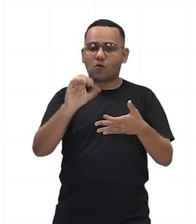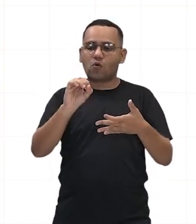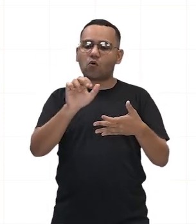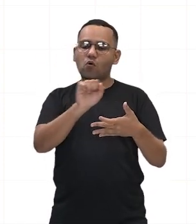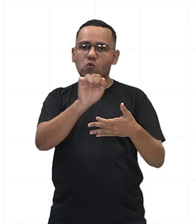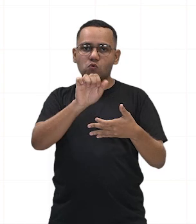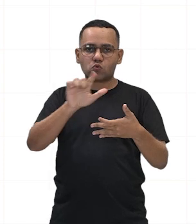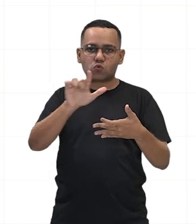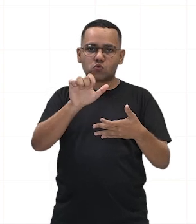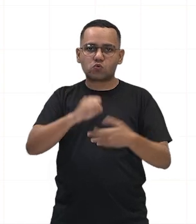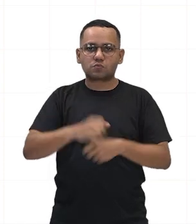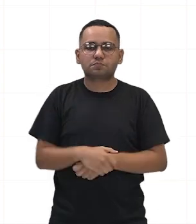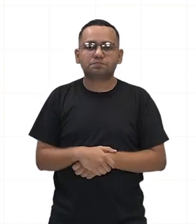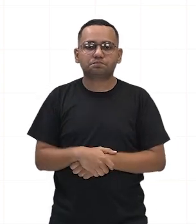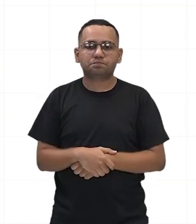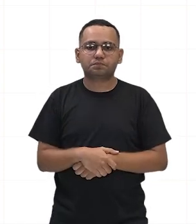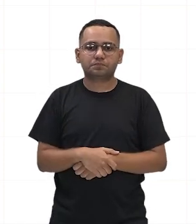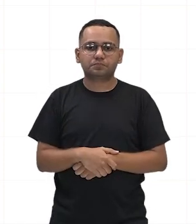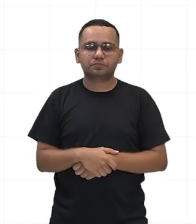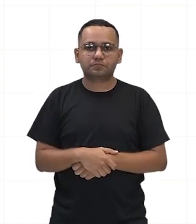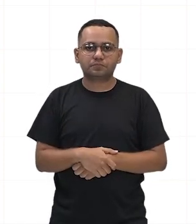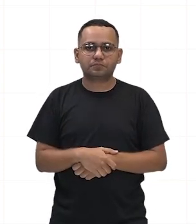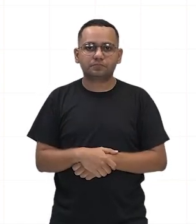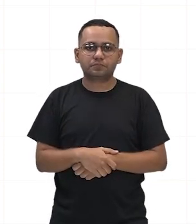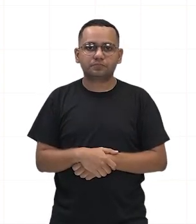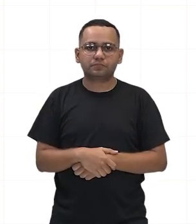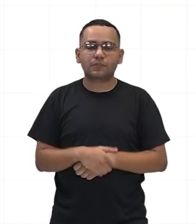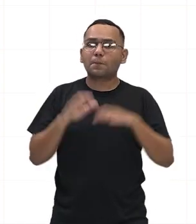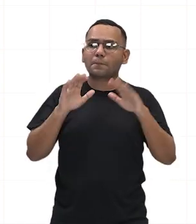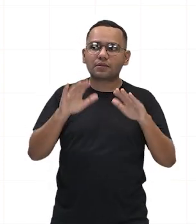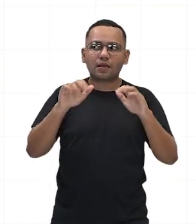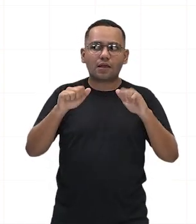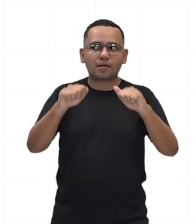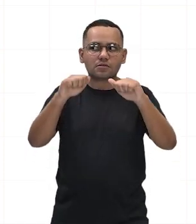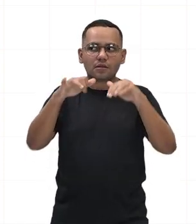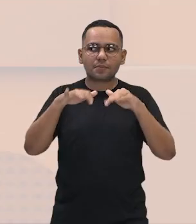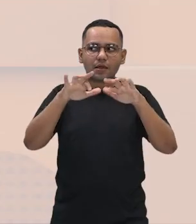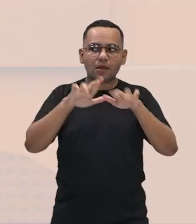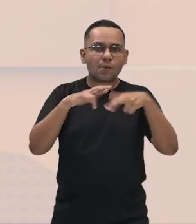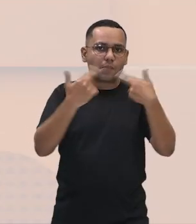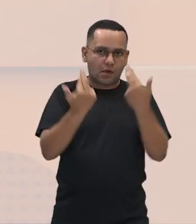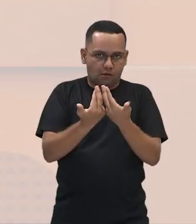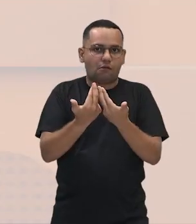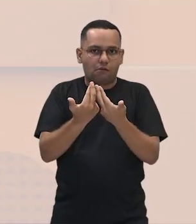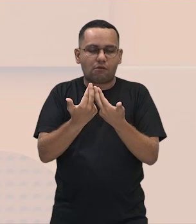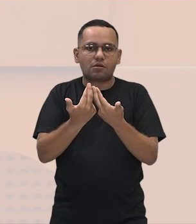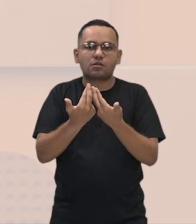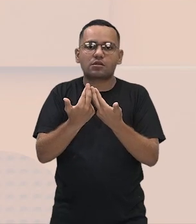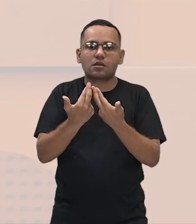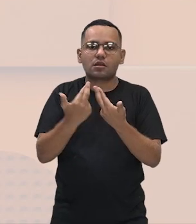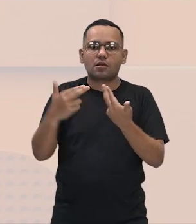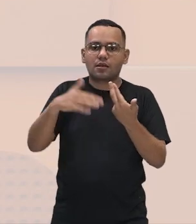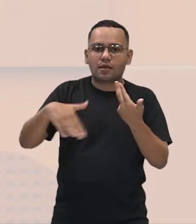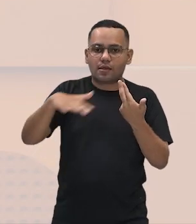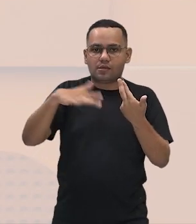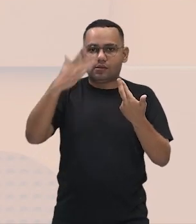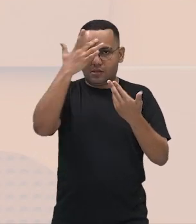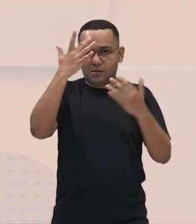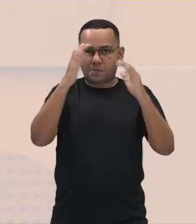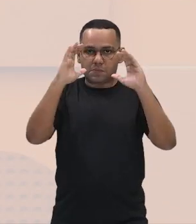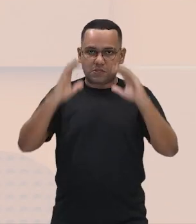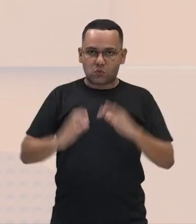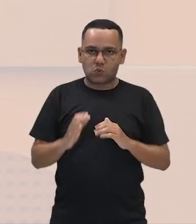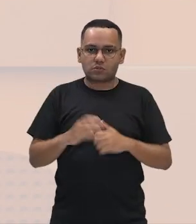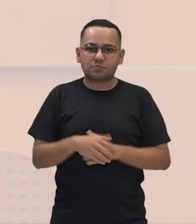Essas Assembleias eram uma reunião dos cidadãos, né? Assembleia era uma reunião dos cidadãos,